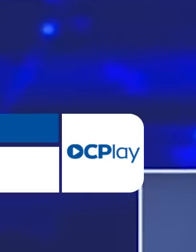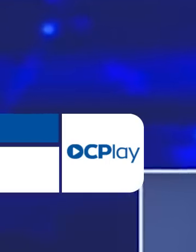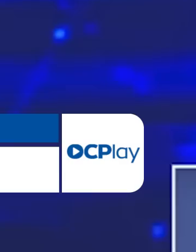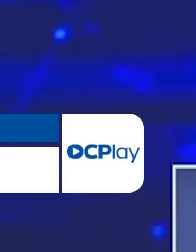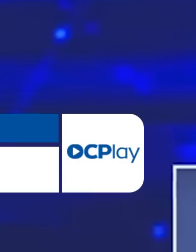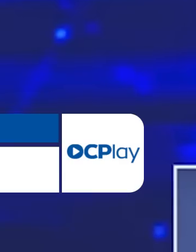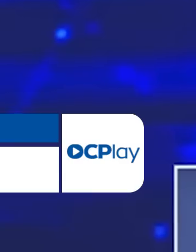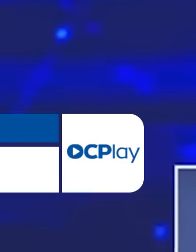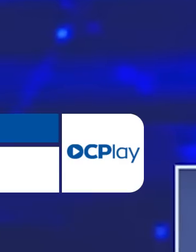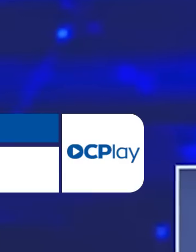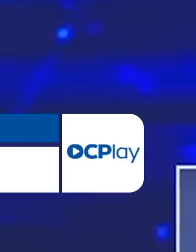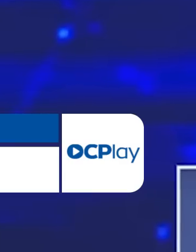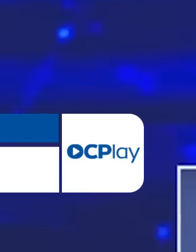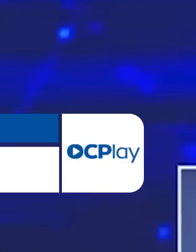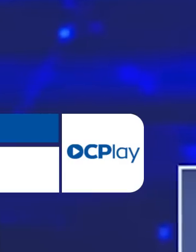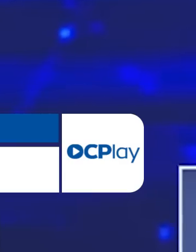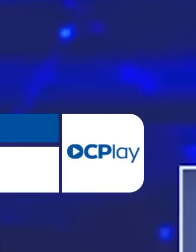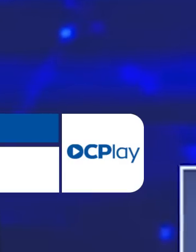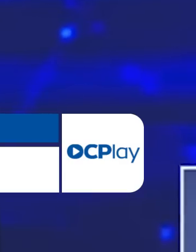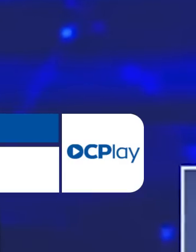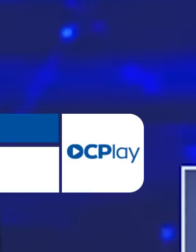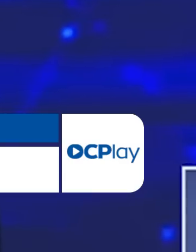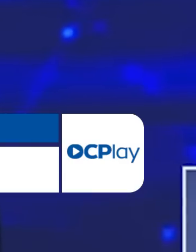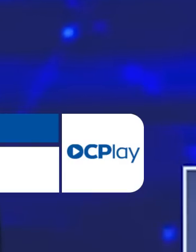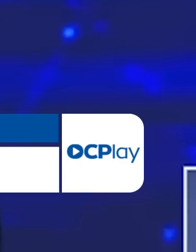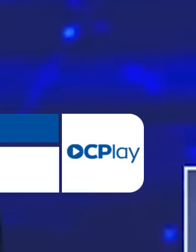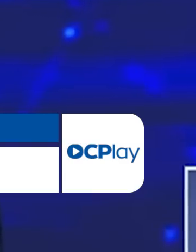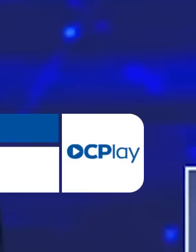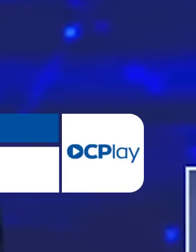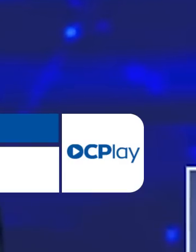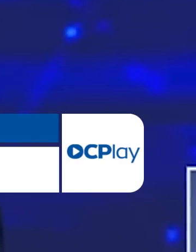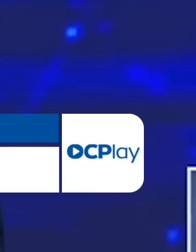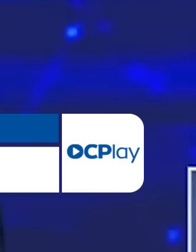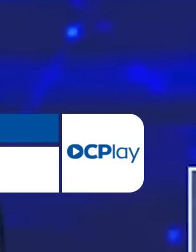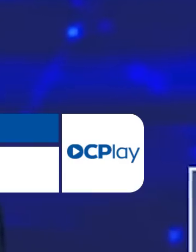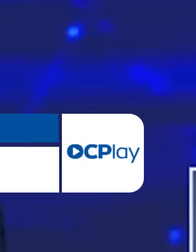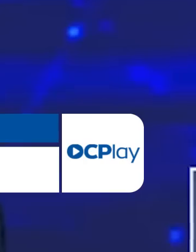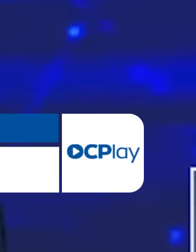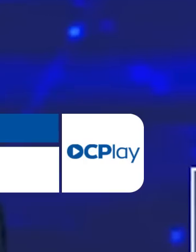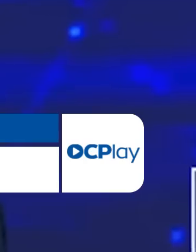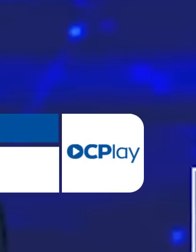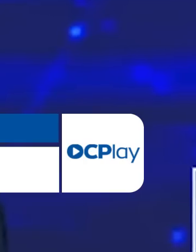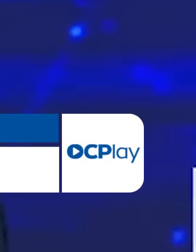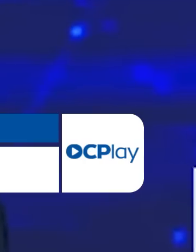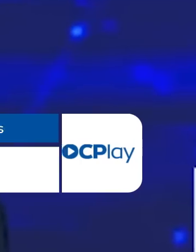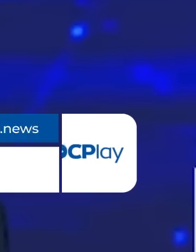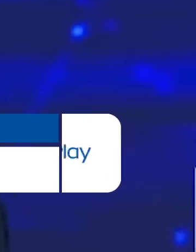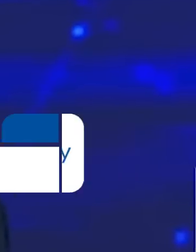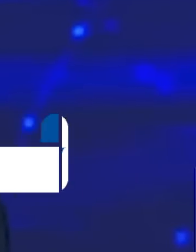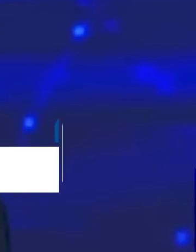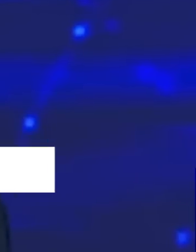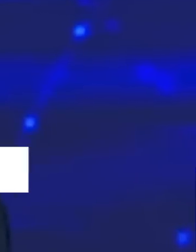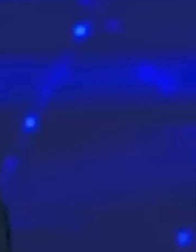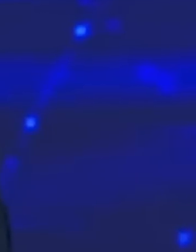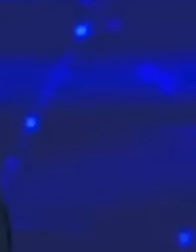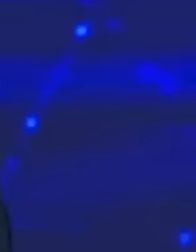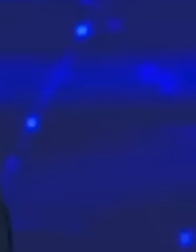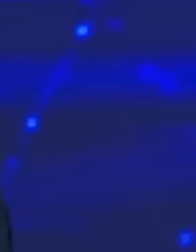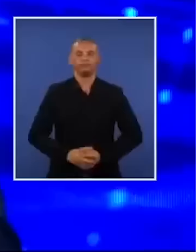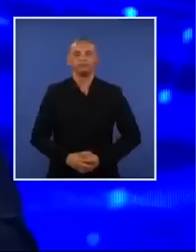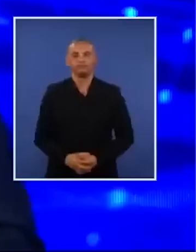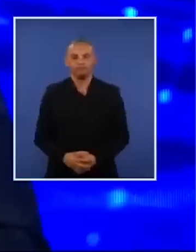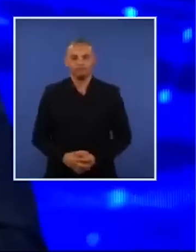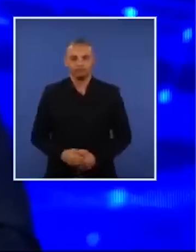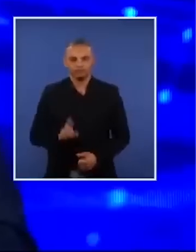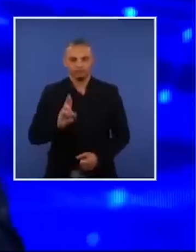um de seus parentes. Segundo Lula, ele foi julgado considerado inocente pelo STF e pela ONU e por isso ele está ali para ganhar as eleições. Veja o